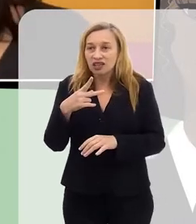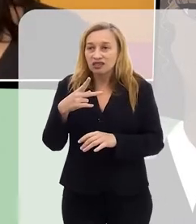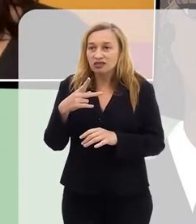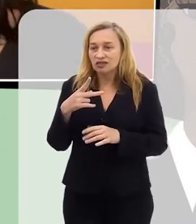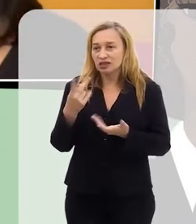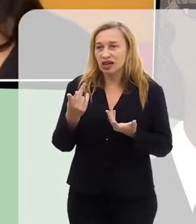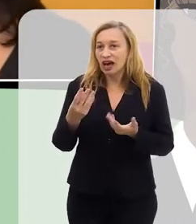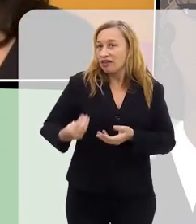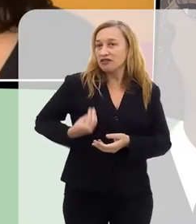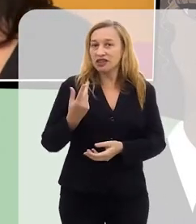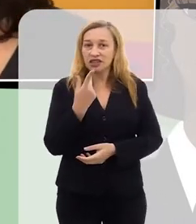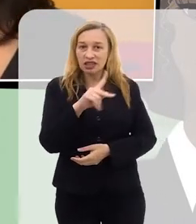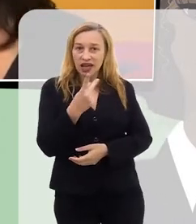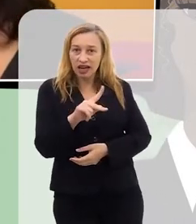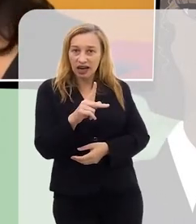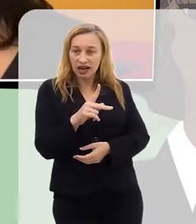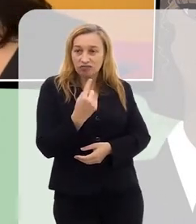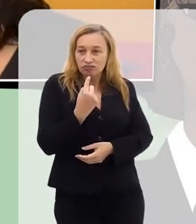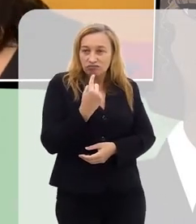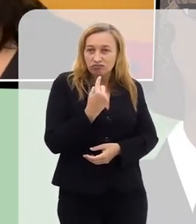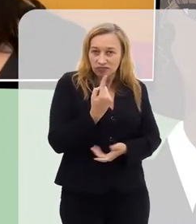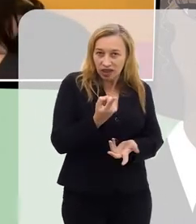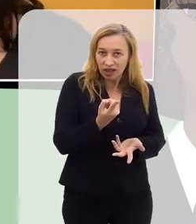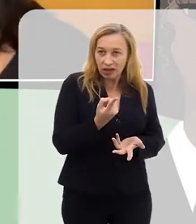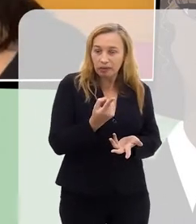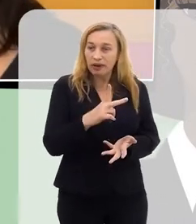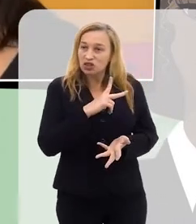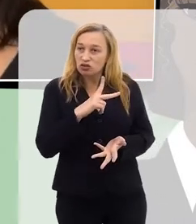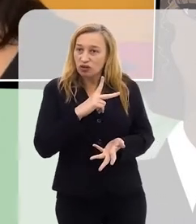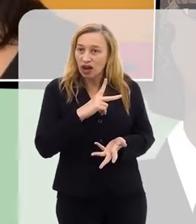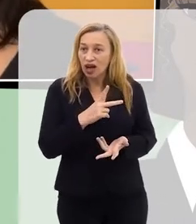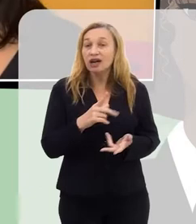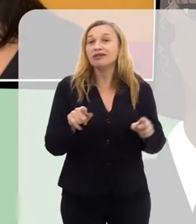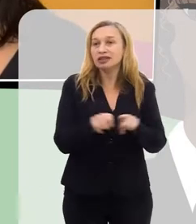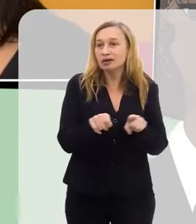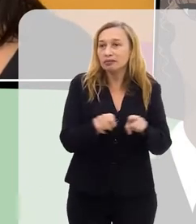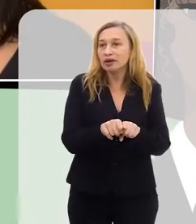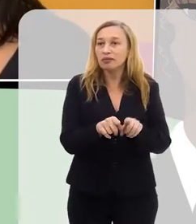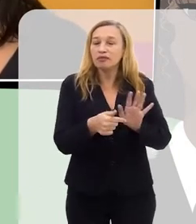possíveis, né, possíveis consequências para o marido.